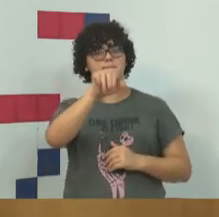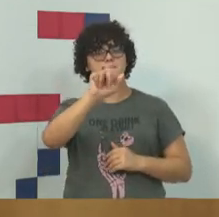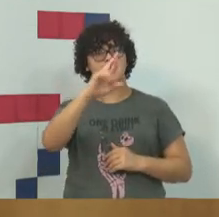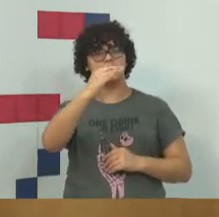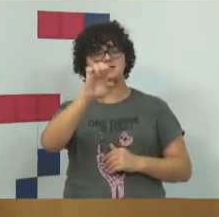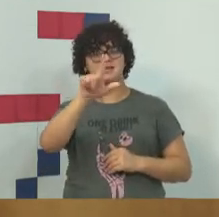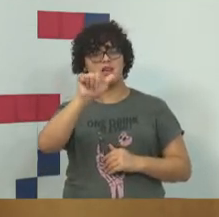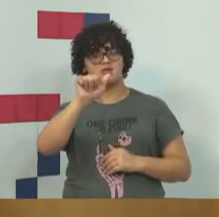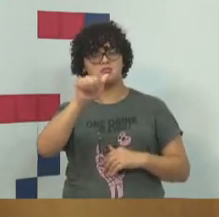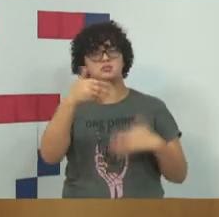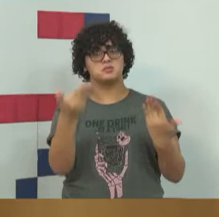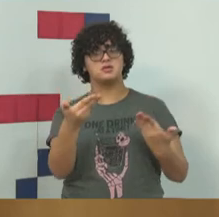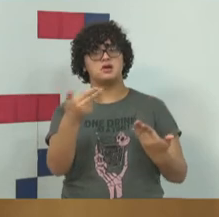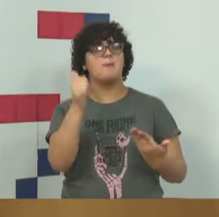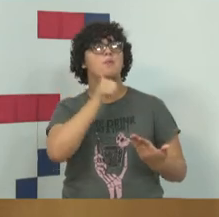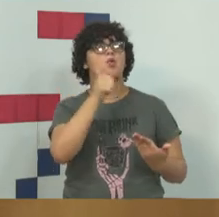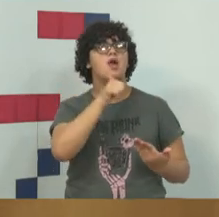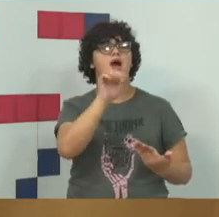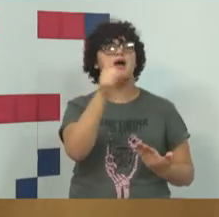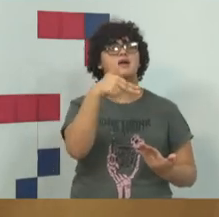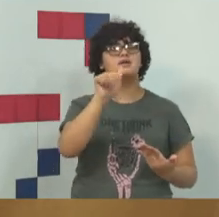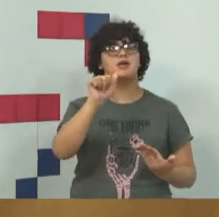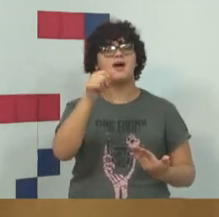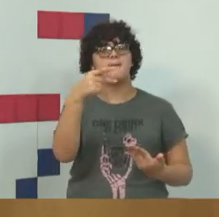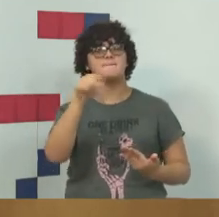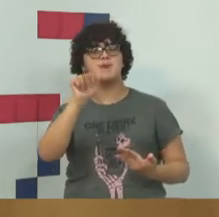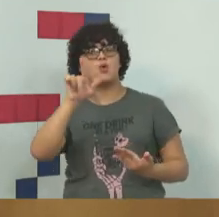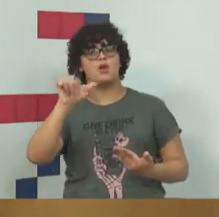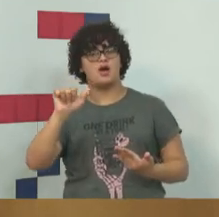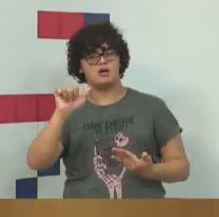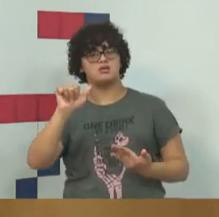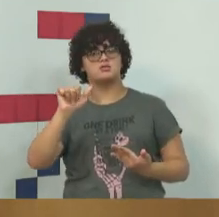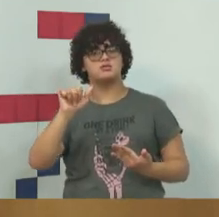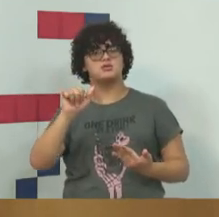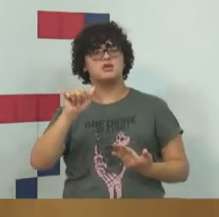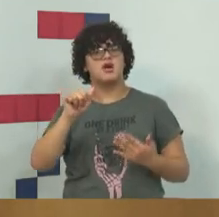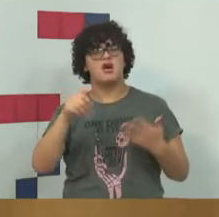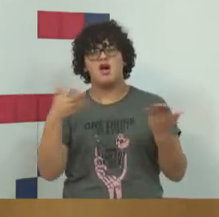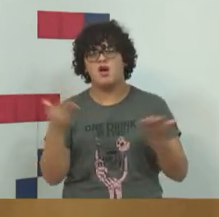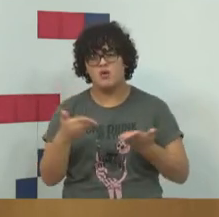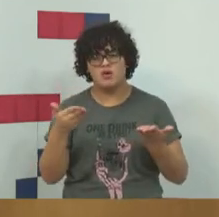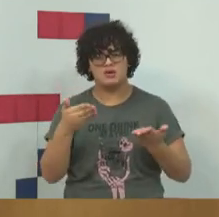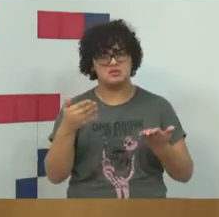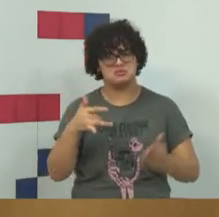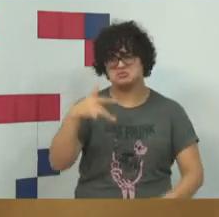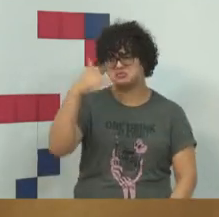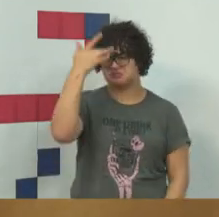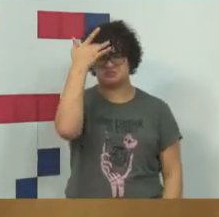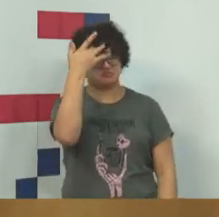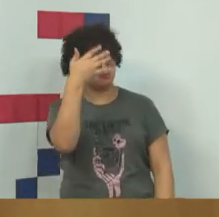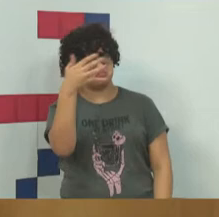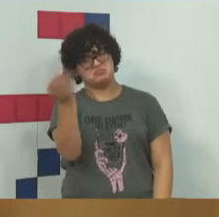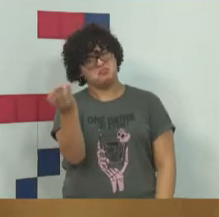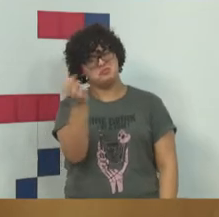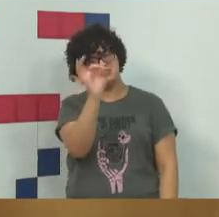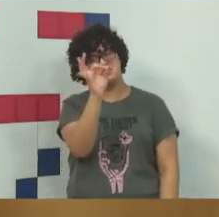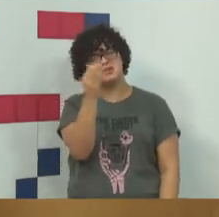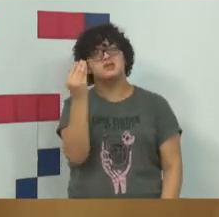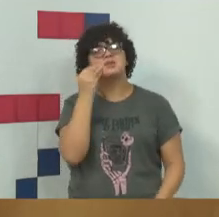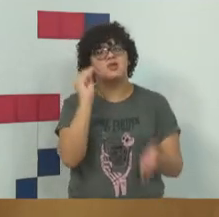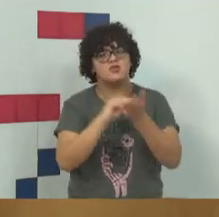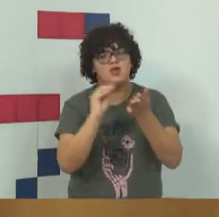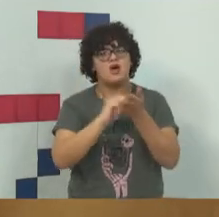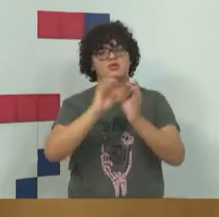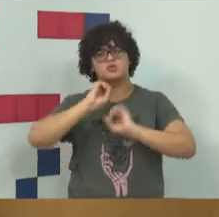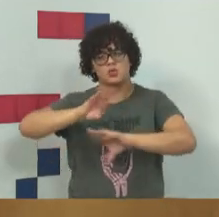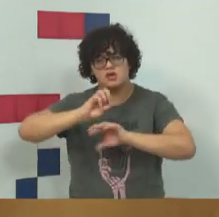A Marcela, a Ana Paula Sampaio, ela pergunta o seguinte, se esse analfabetismo funcional, que na verdade é a falta de